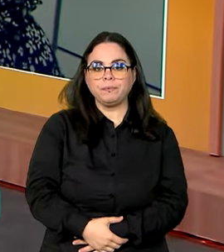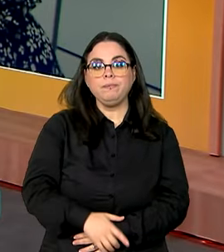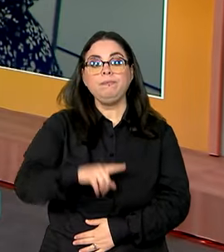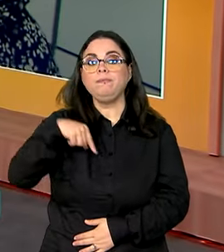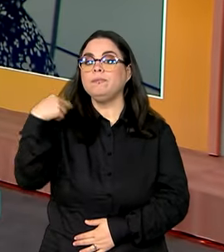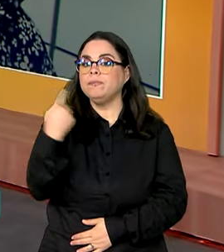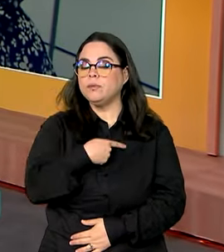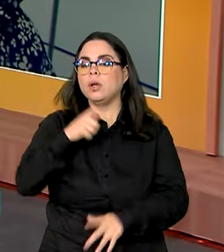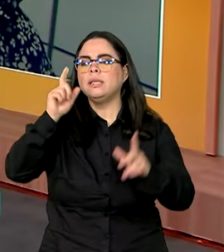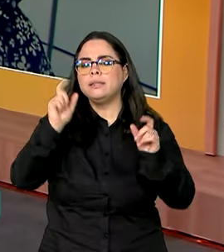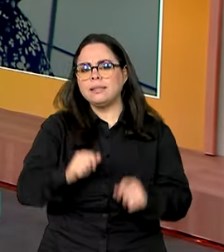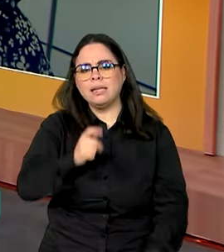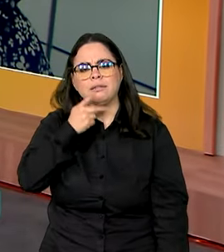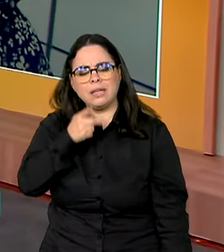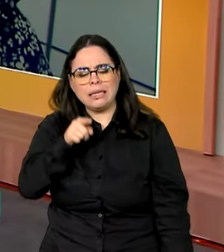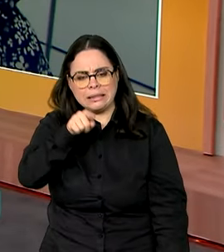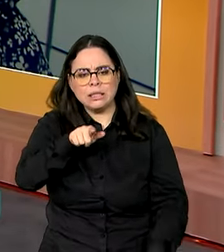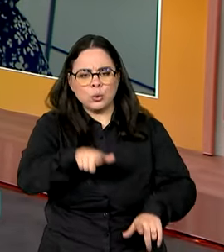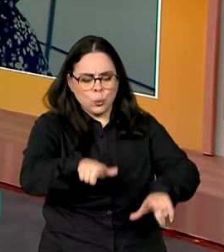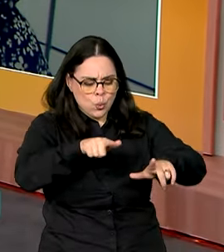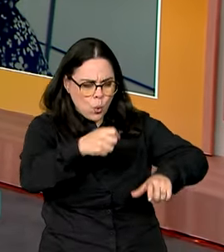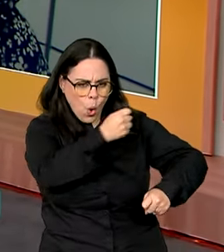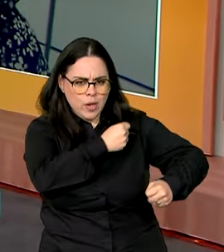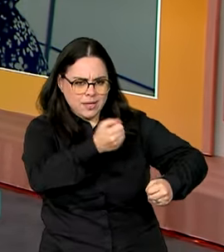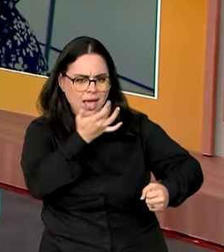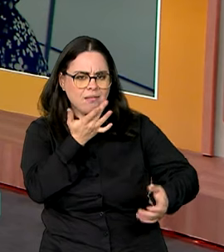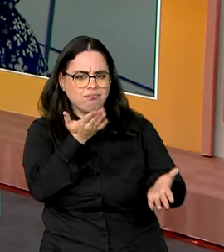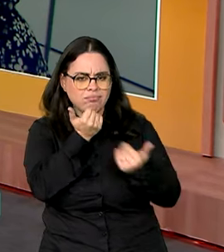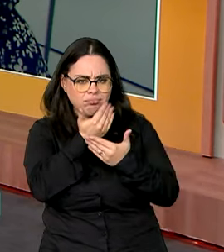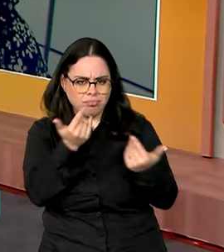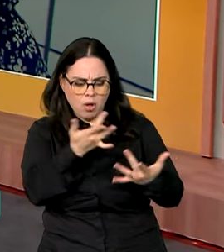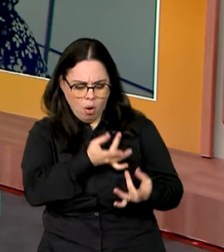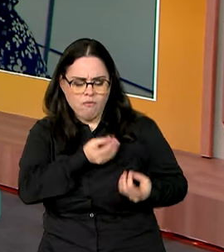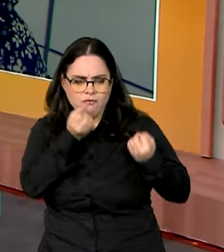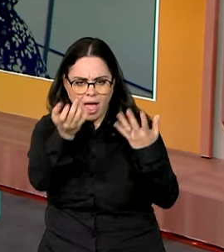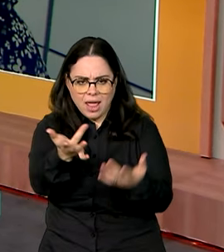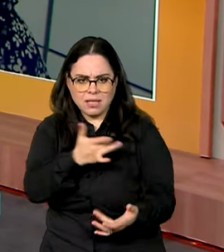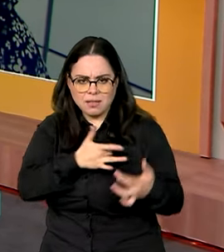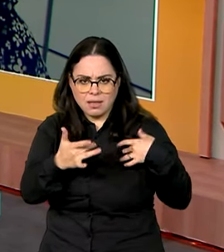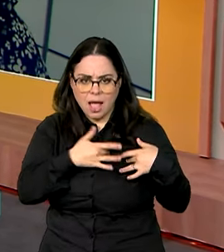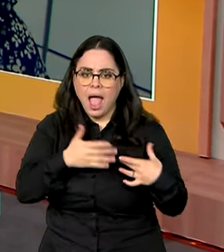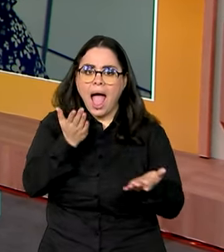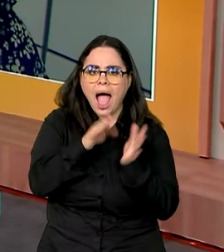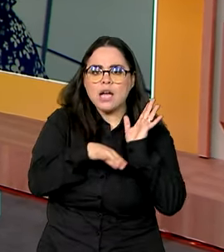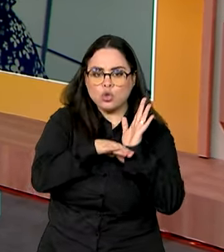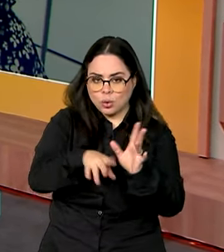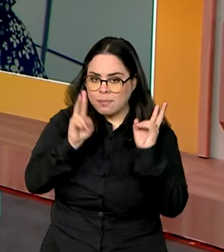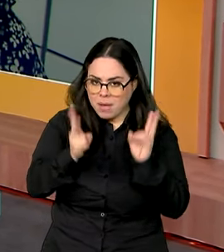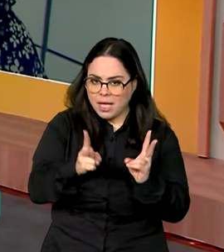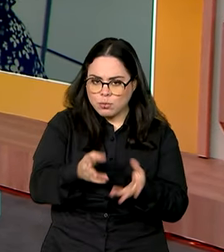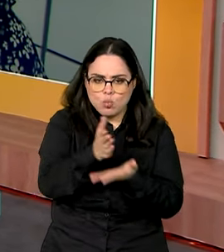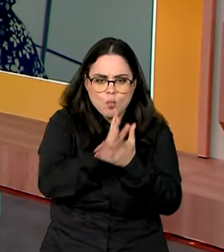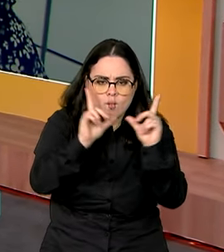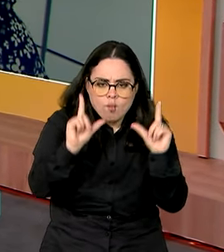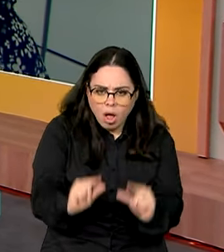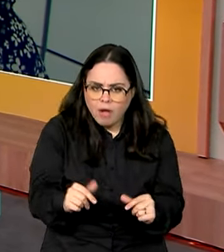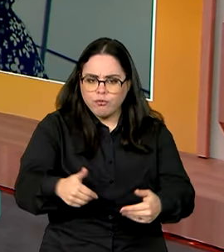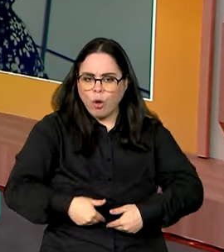realmente dizer que esses espaços aí, que oferecem alimentos, ajudam aí no combate à fome, claro, né, diretora?